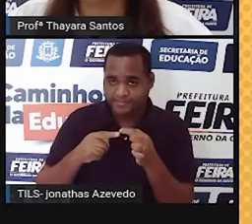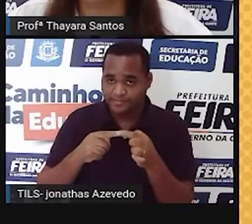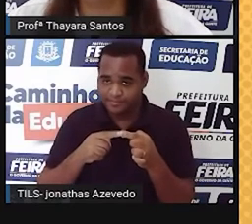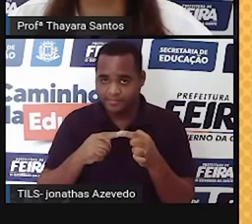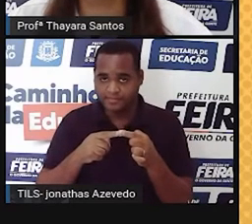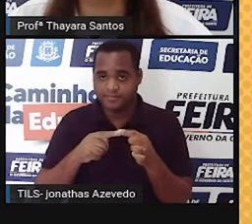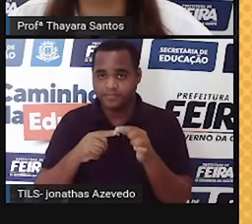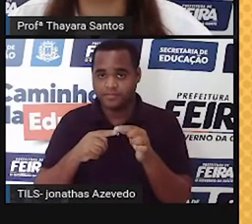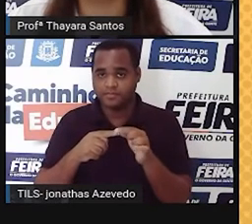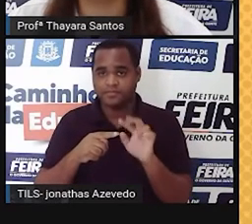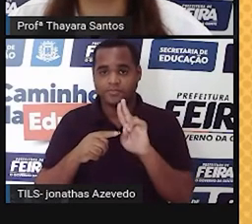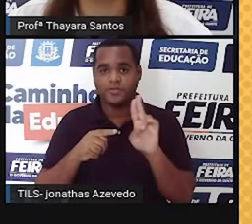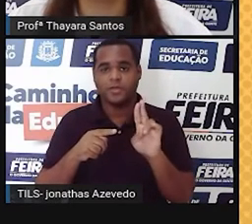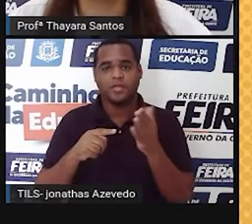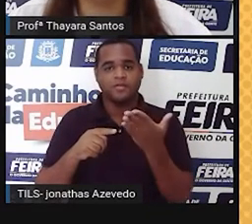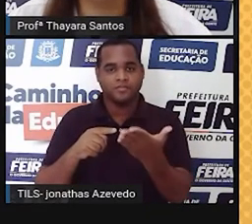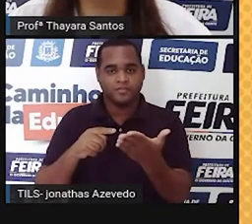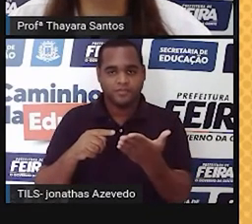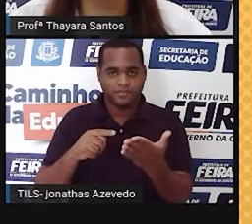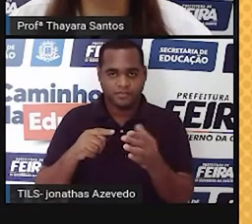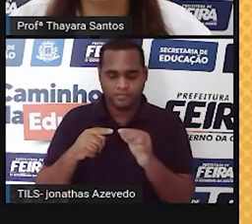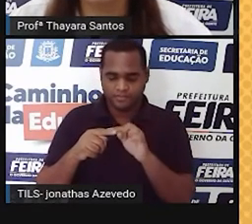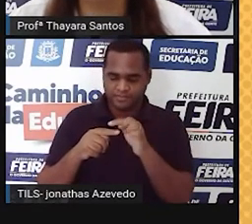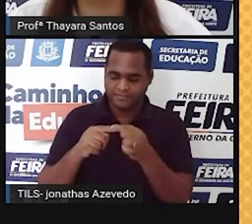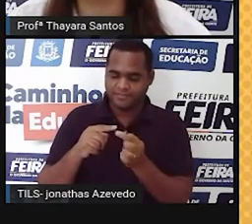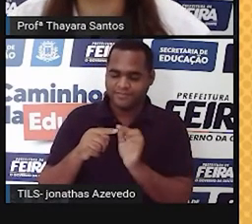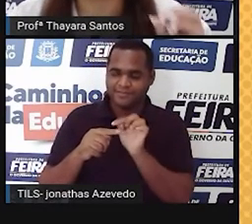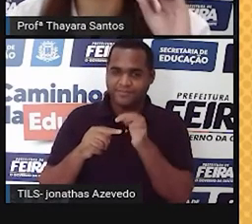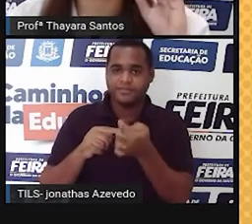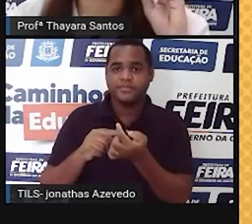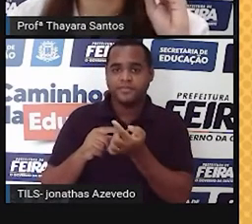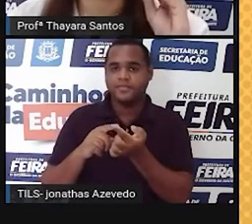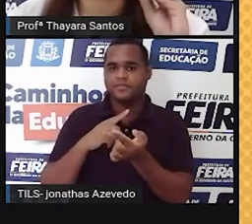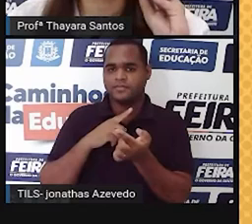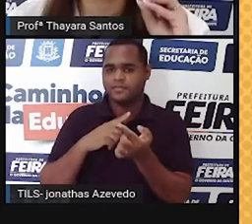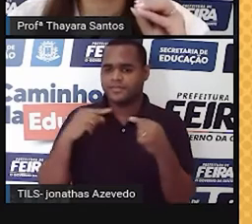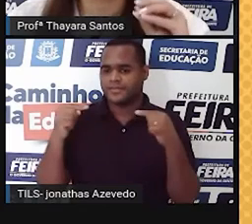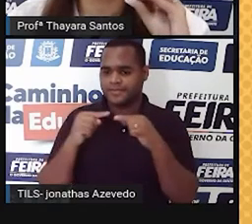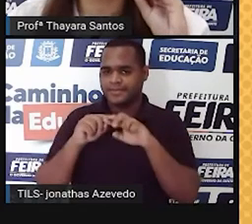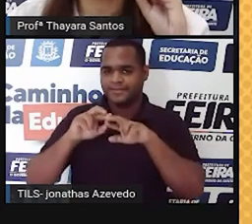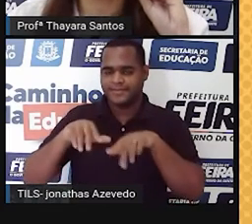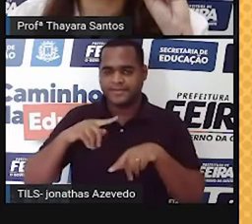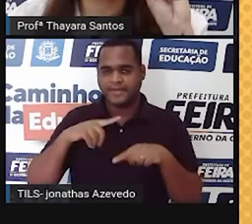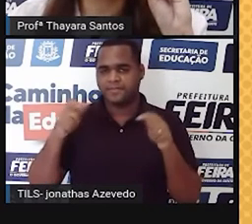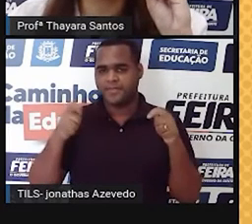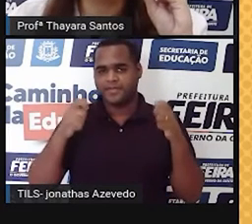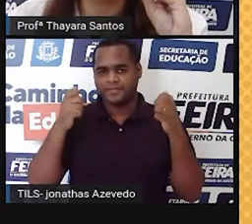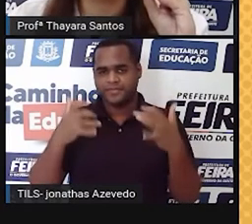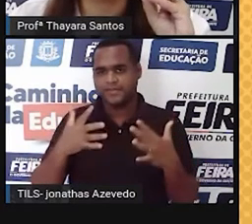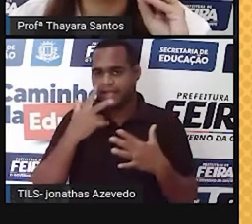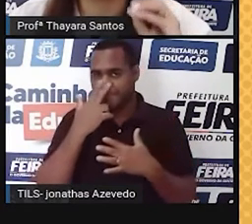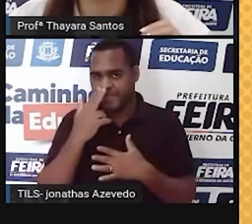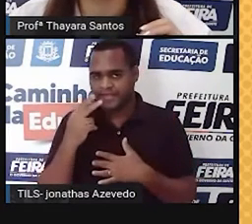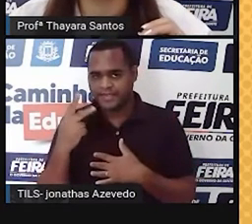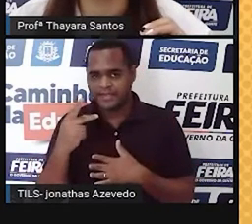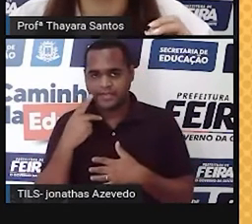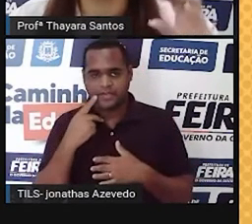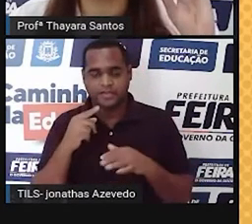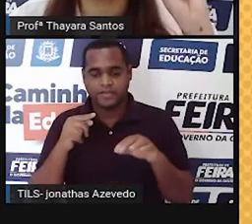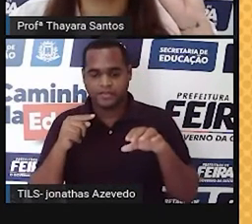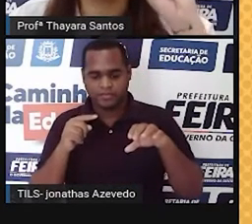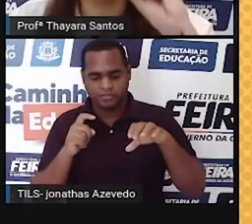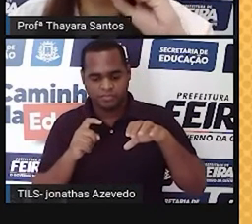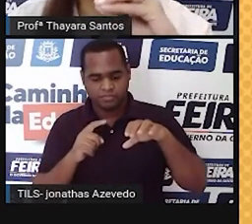Aqui na cabeça do espermatozoide, ele tem várias enzimas, que são substâncias que vão queimar aquela parede do